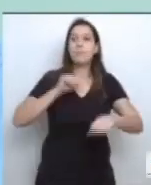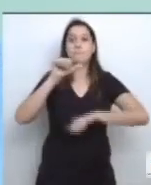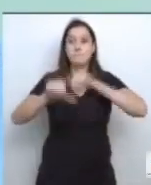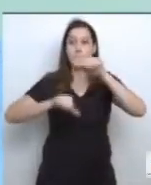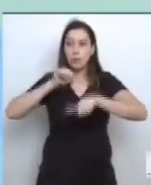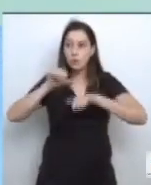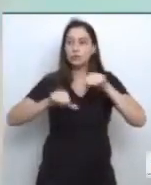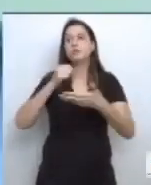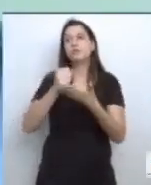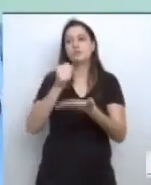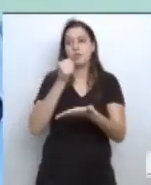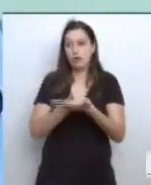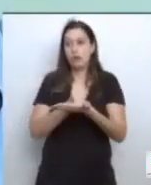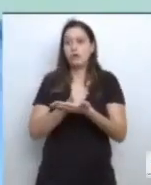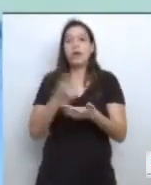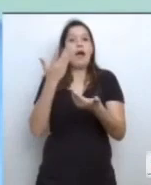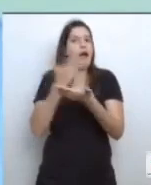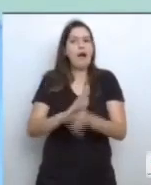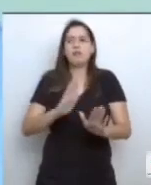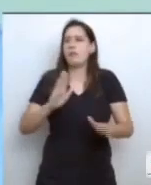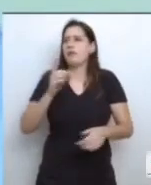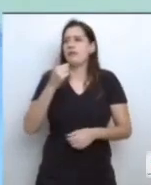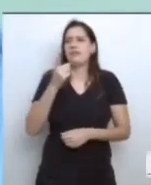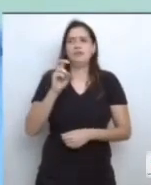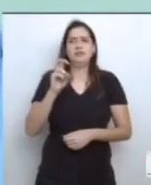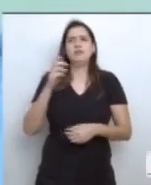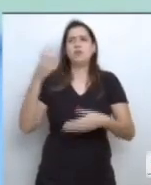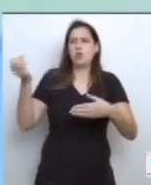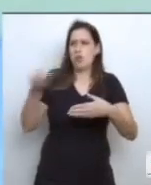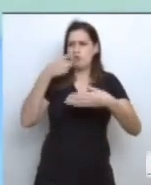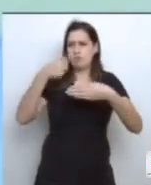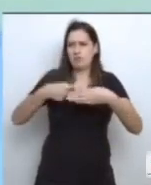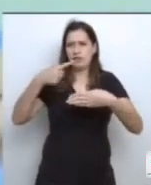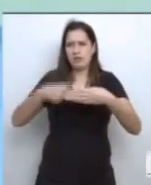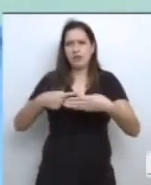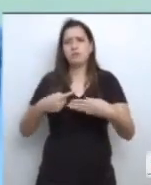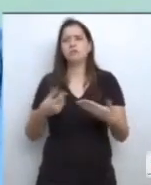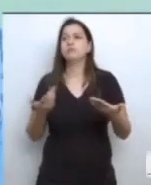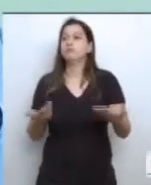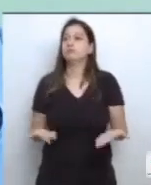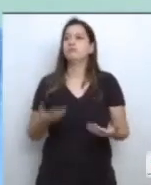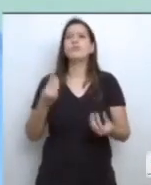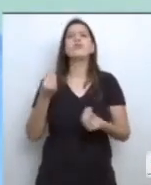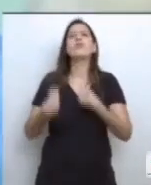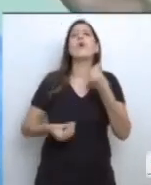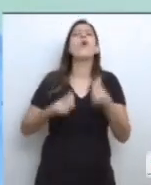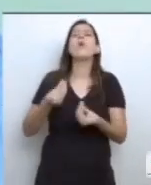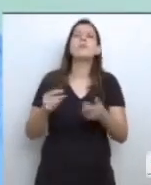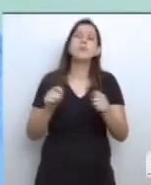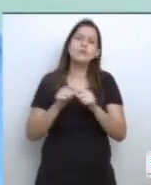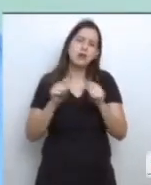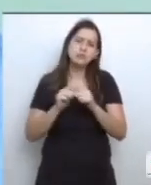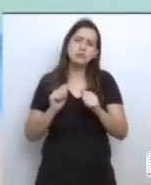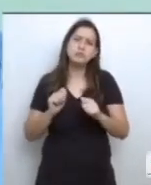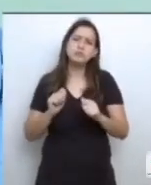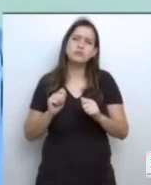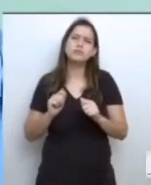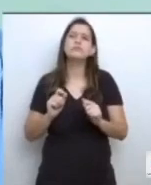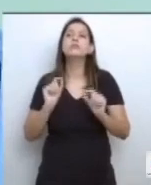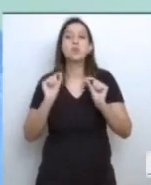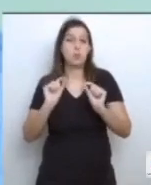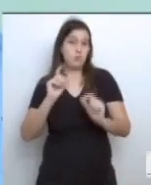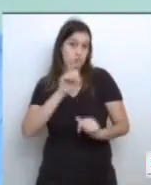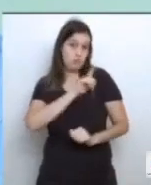as 15 novas praças. Como que a gente vai fazer isso? O governador foi eleito legitimamente, uma bela votação, mais de 60% da população,